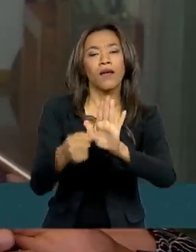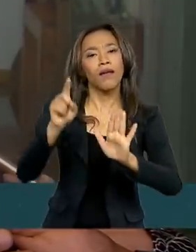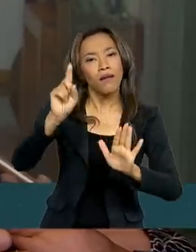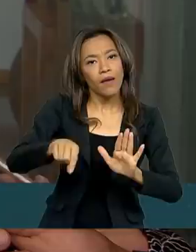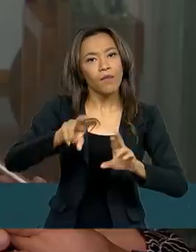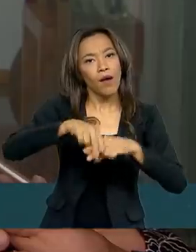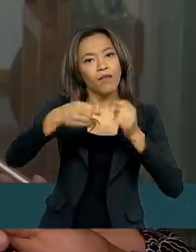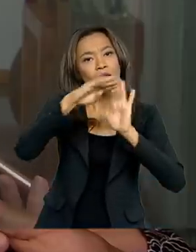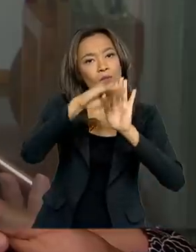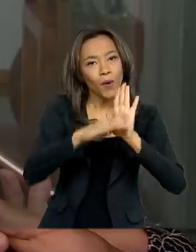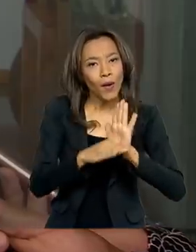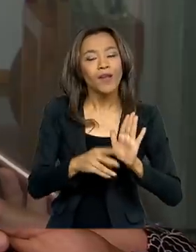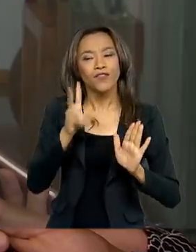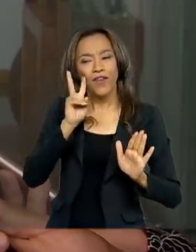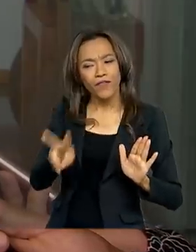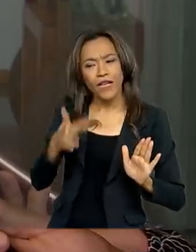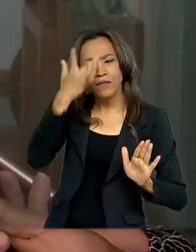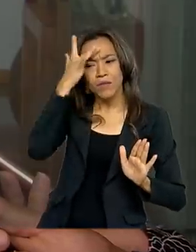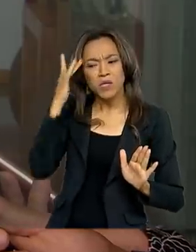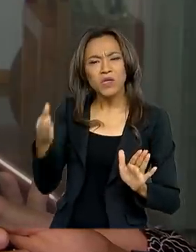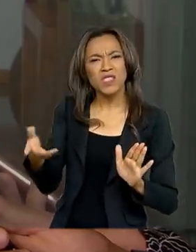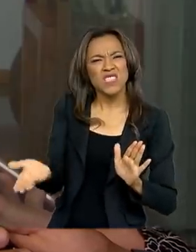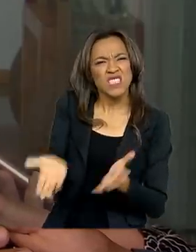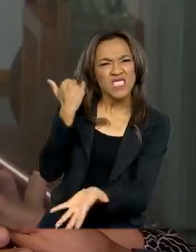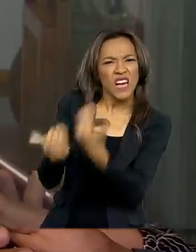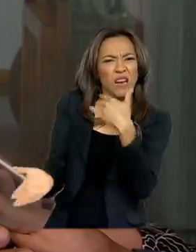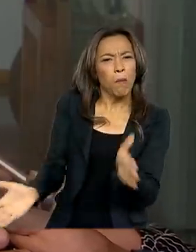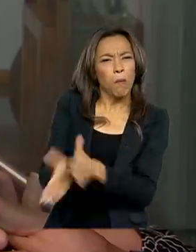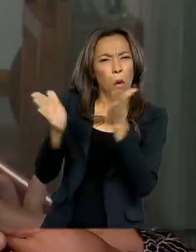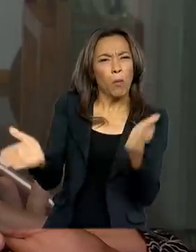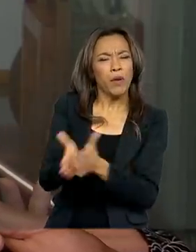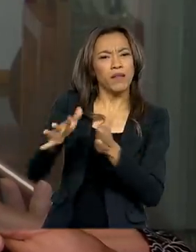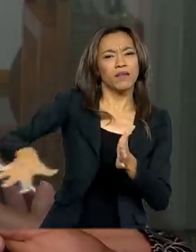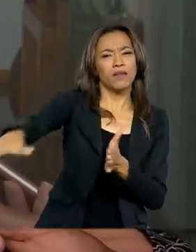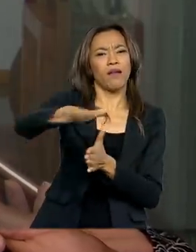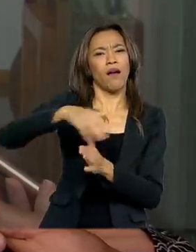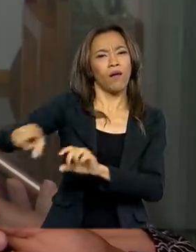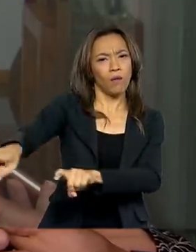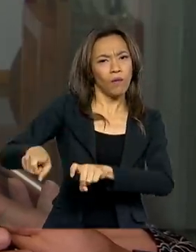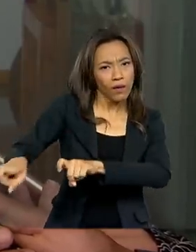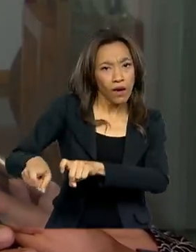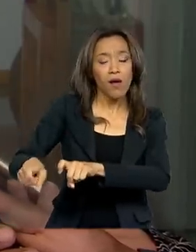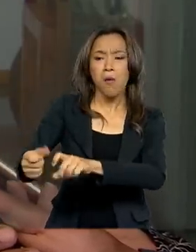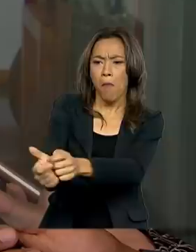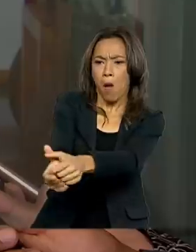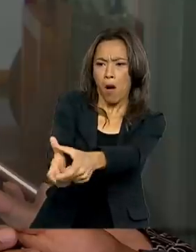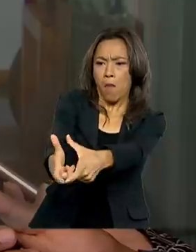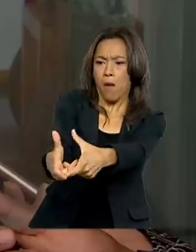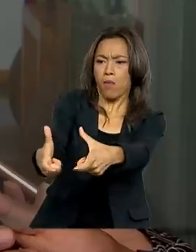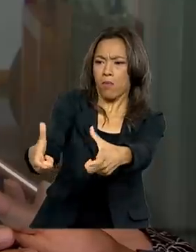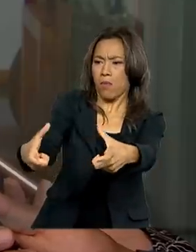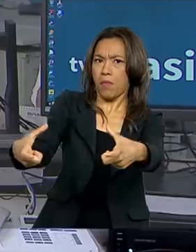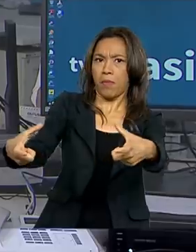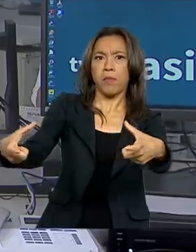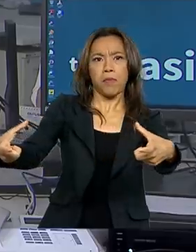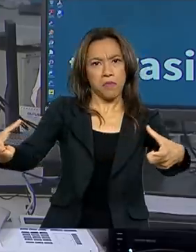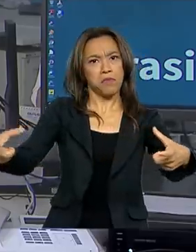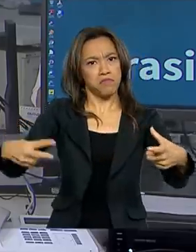ter as pessoas saindo da linha de pobreza na área rural, produzindo, gerando riqueza.